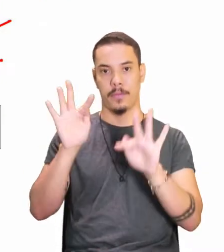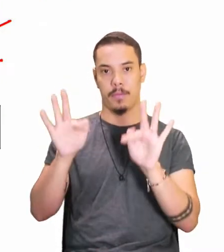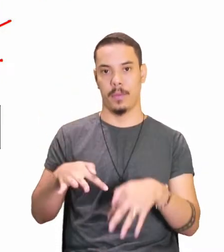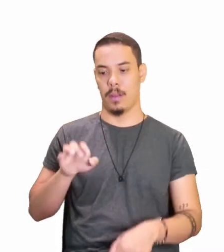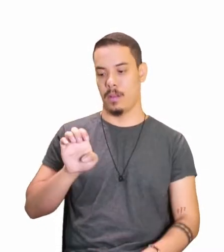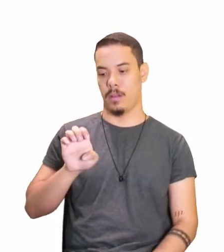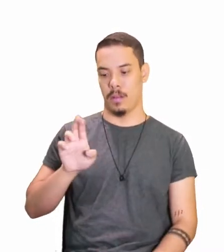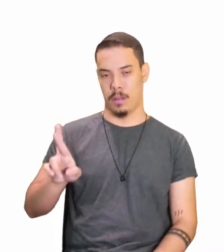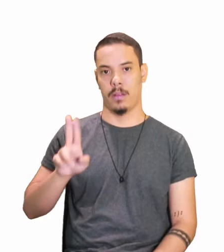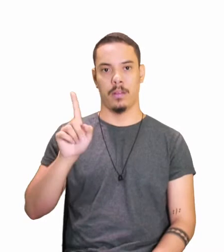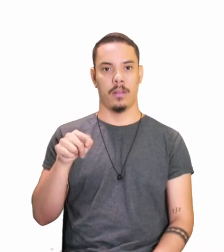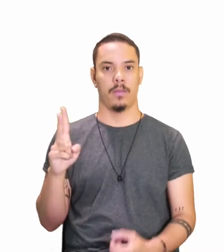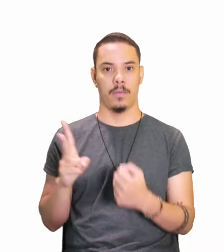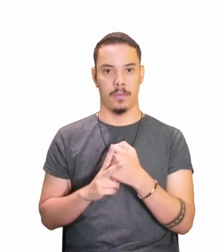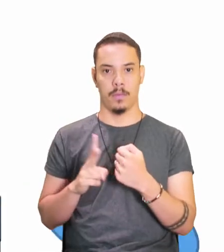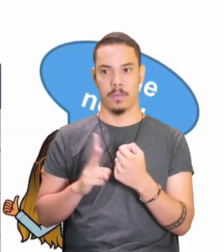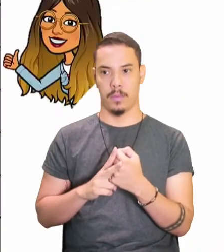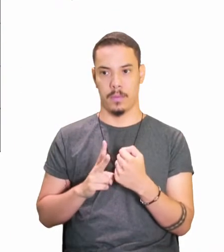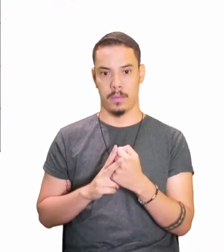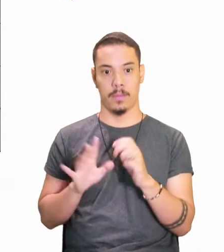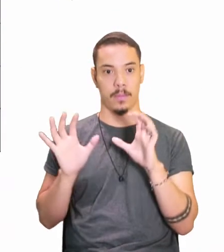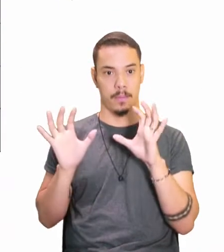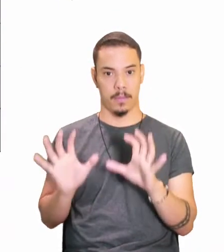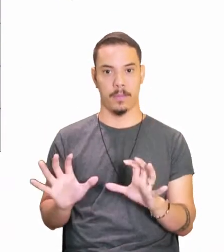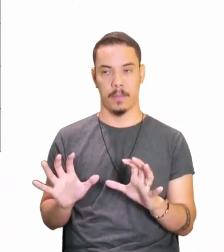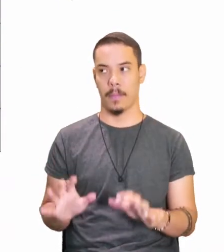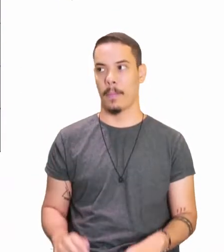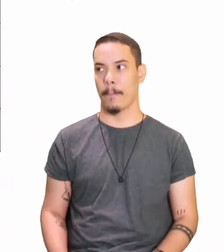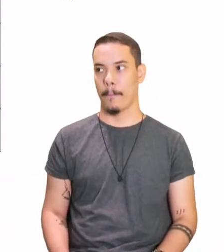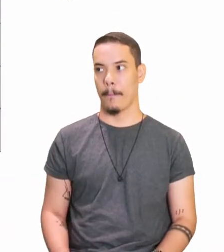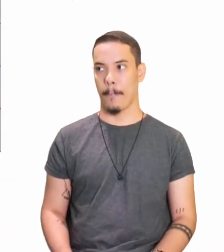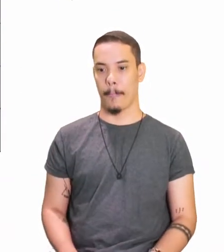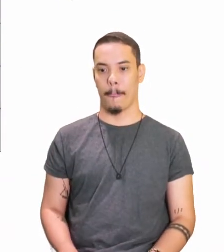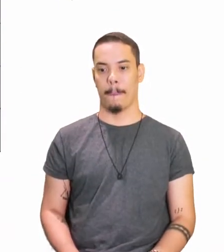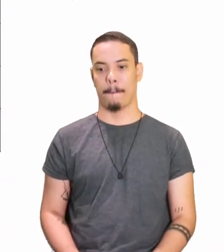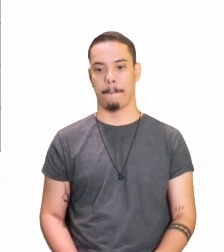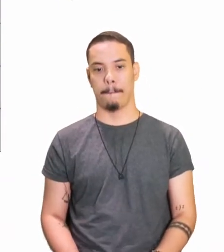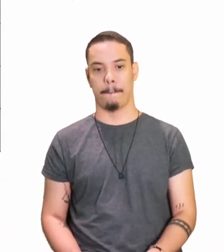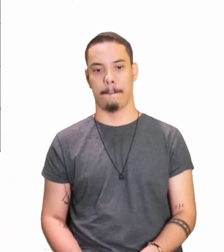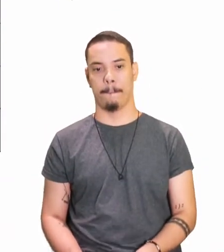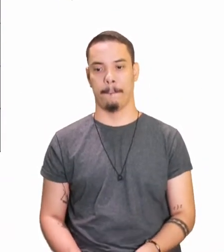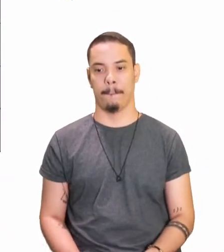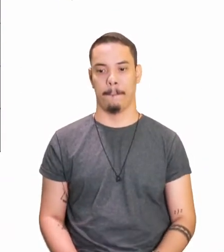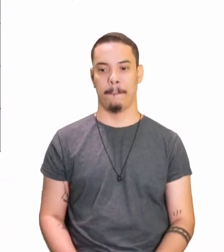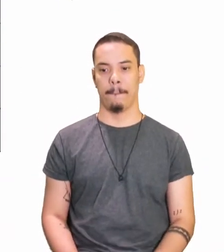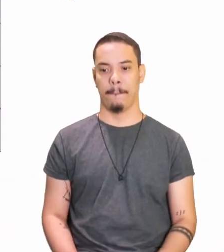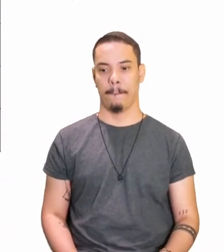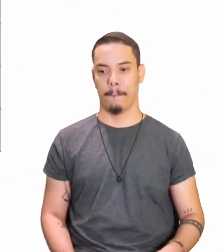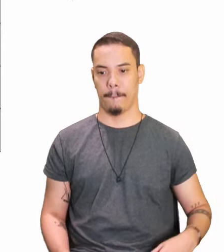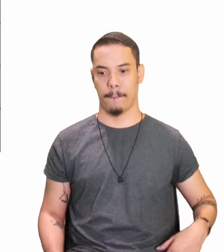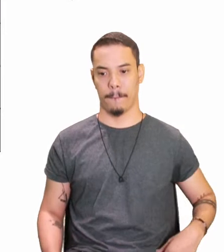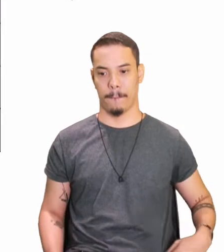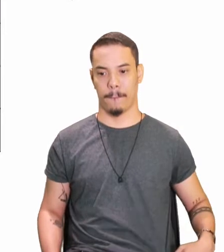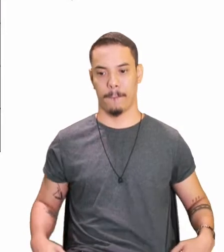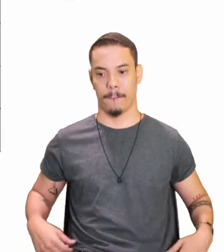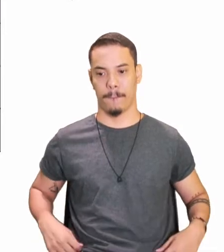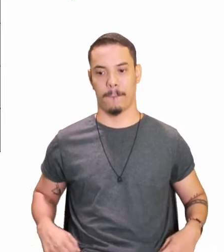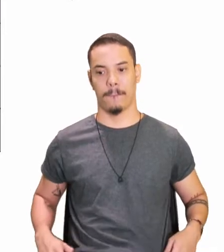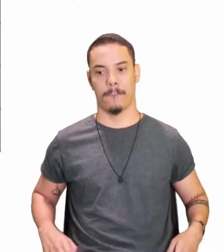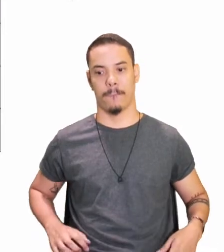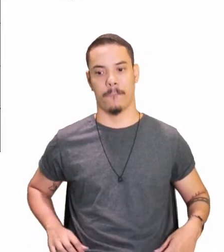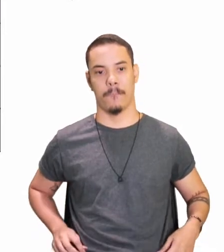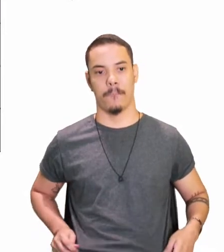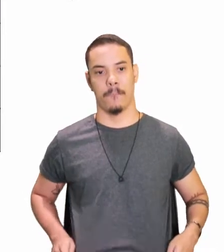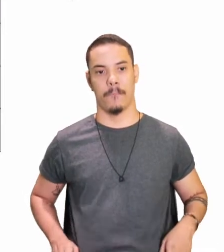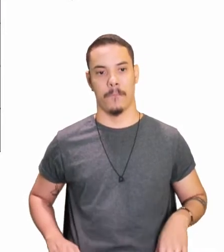verbo regular. Agora, aqui nós temos, da terceira conjugação, o verbo